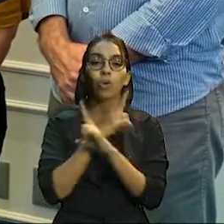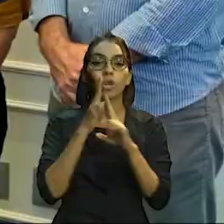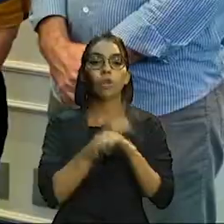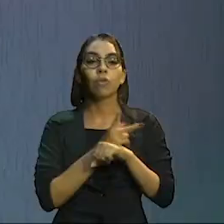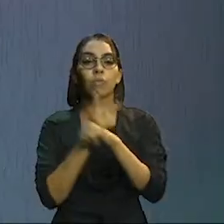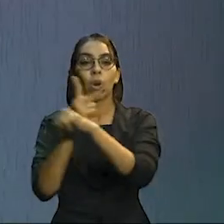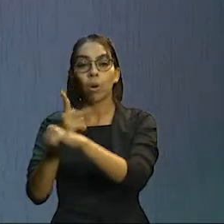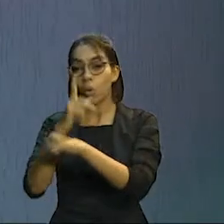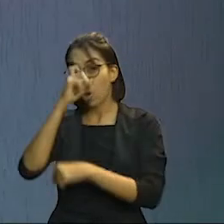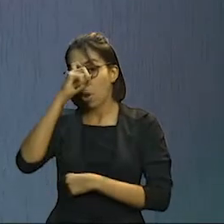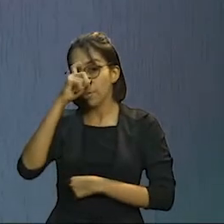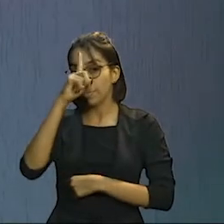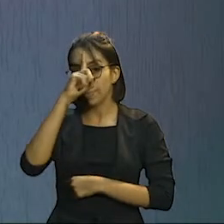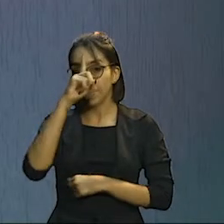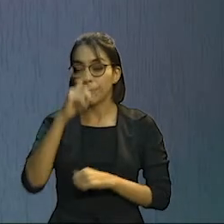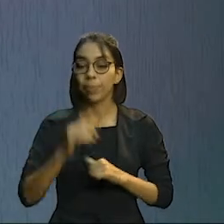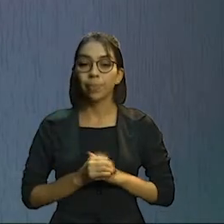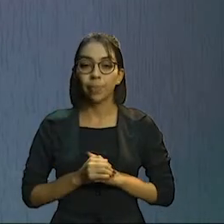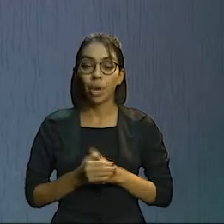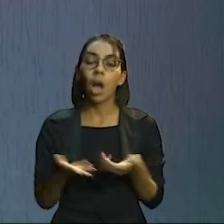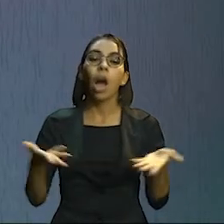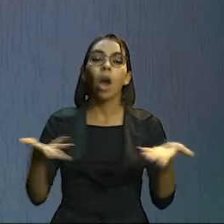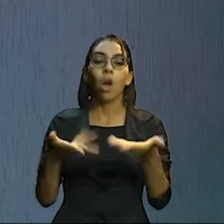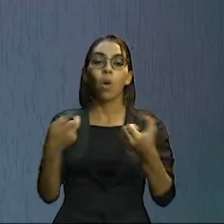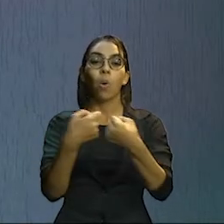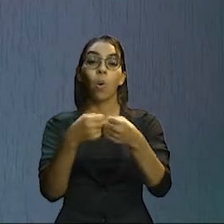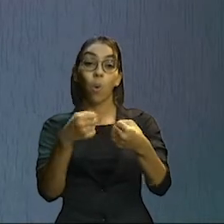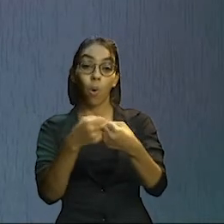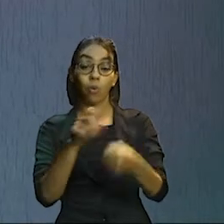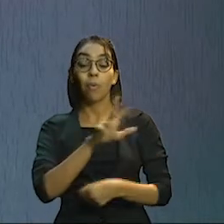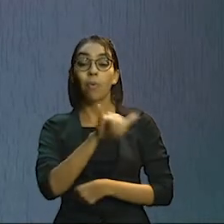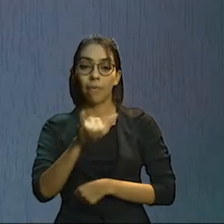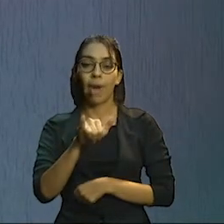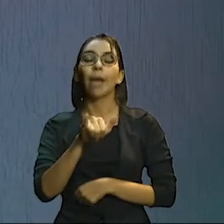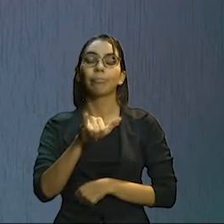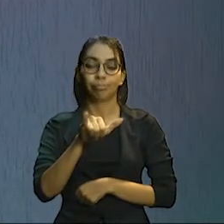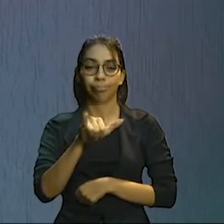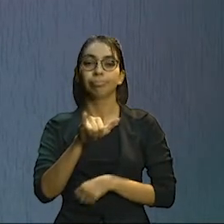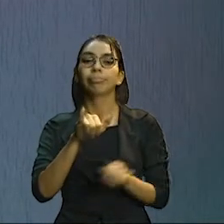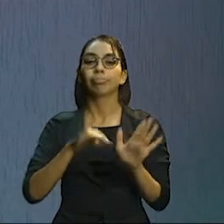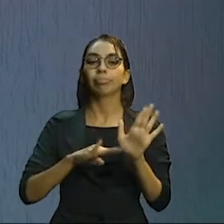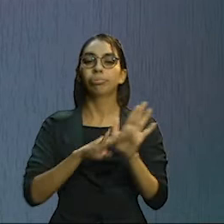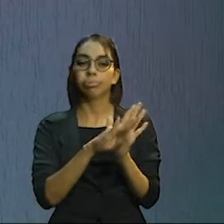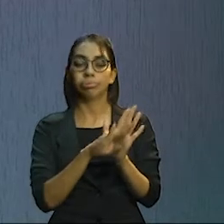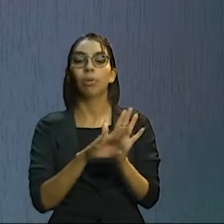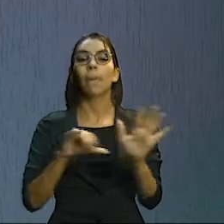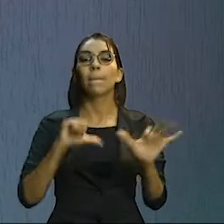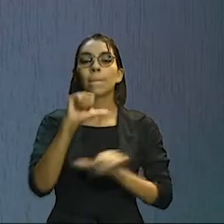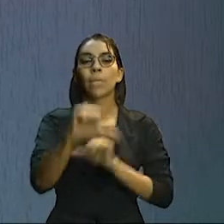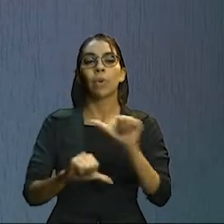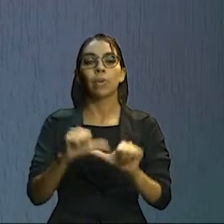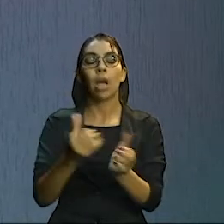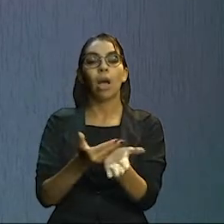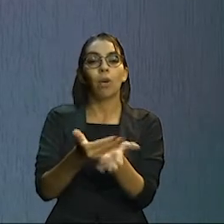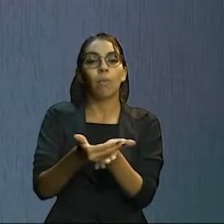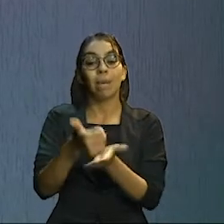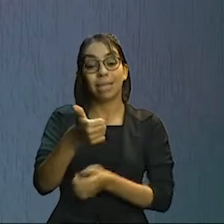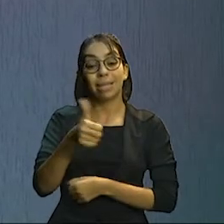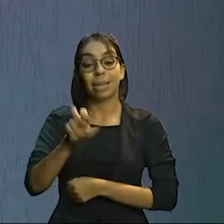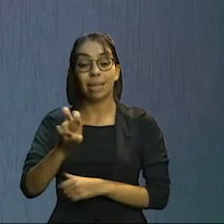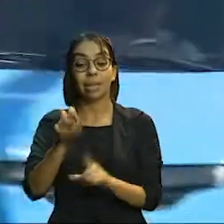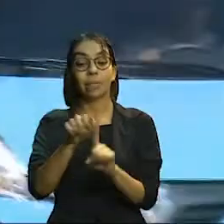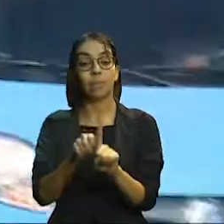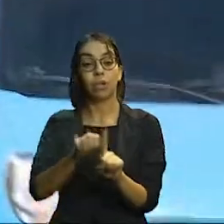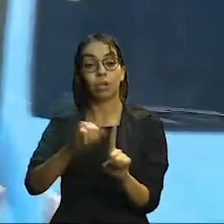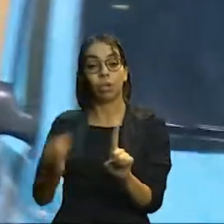saúde. As passagens de ônibus em Fortaleza serão reajustadas. A mudança acontece a partir do próximo dia 15 desse mês.